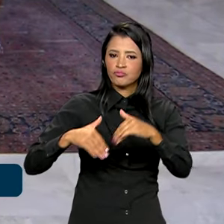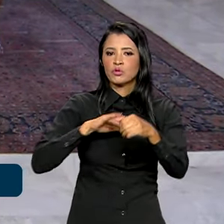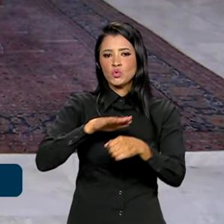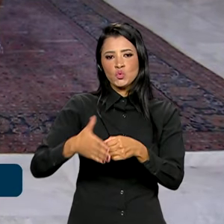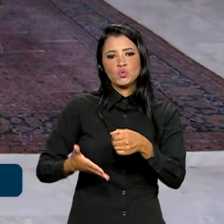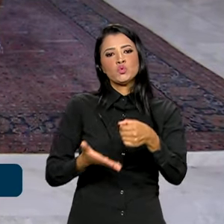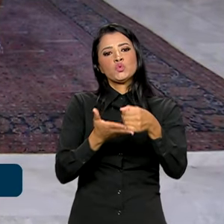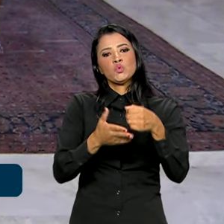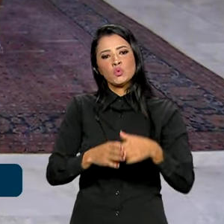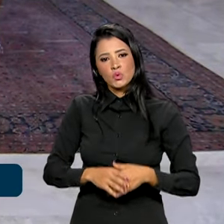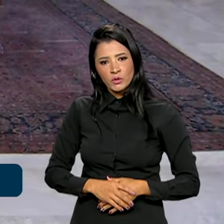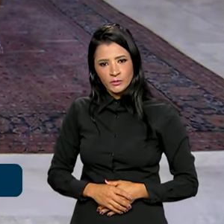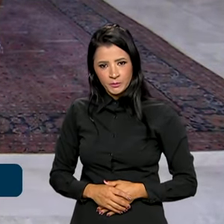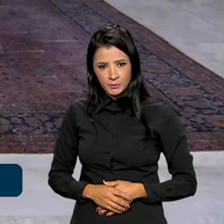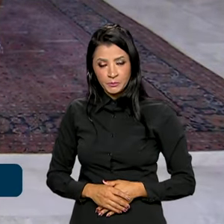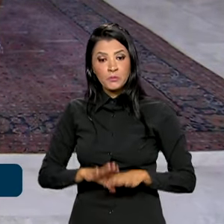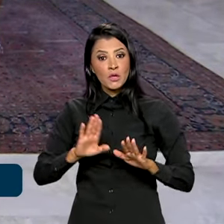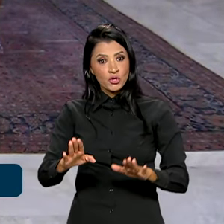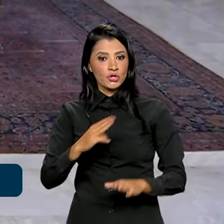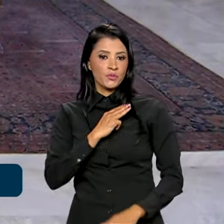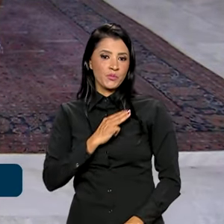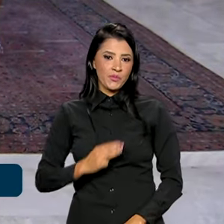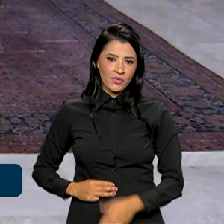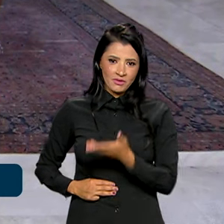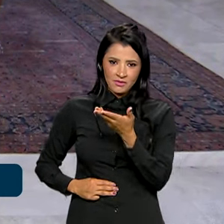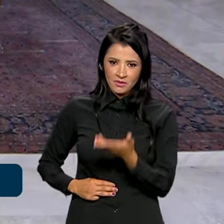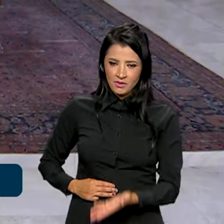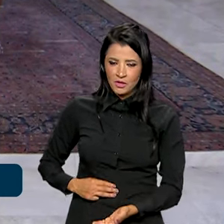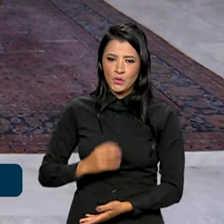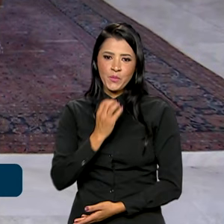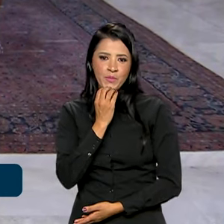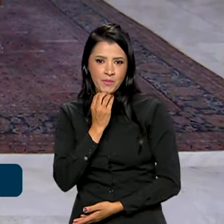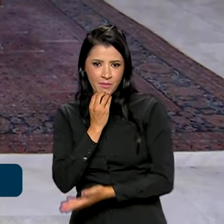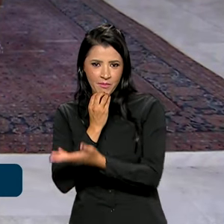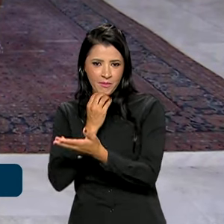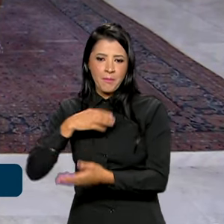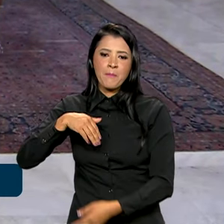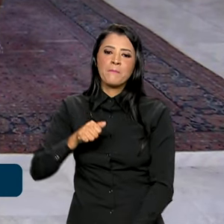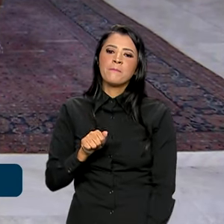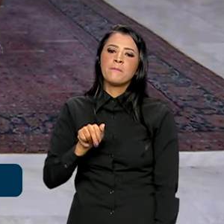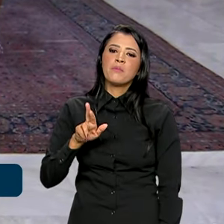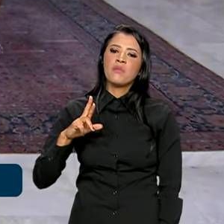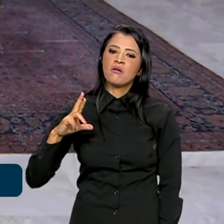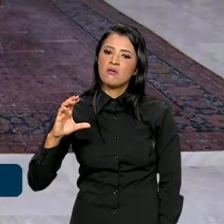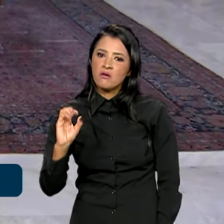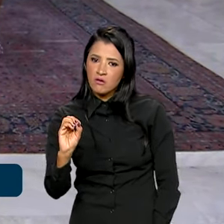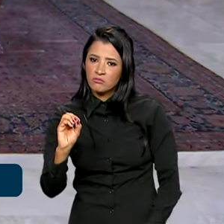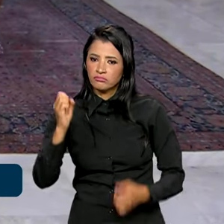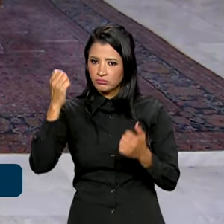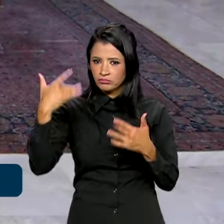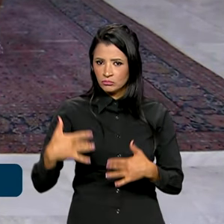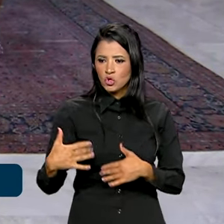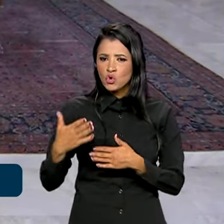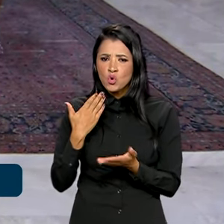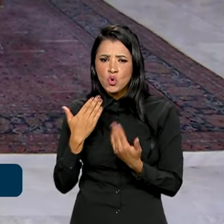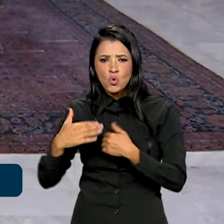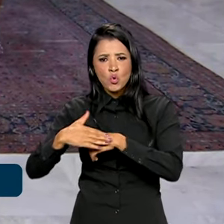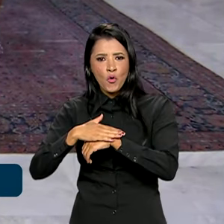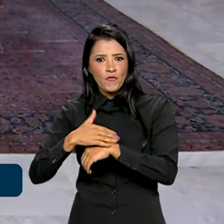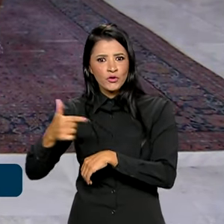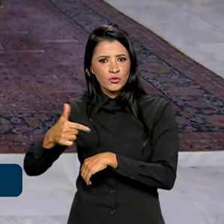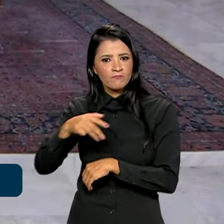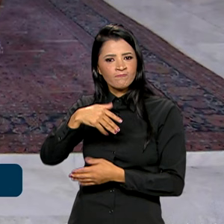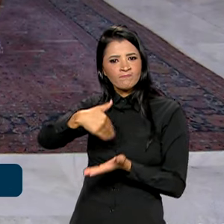Sustentável. Já o ministro Mauro Vieira disse que conversou com a vice-secretária